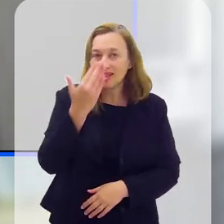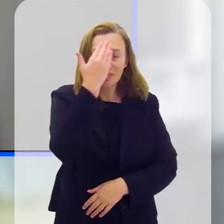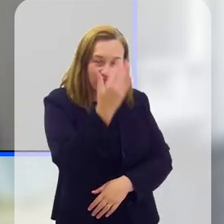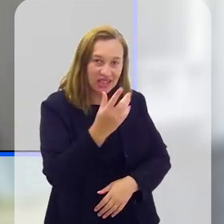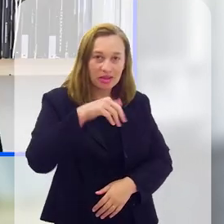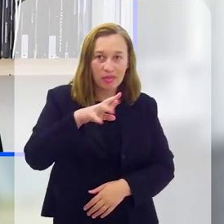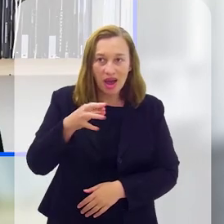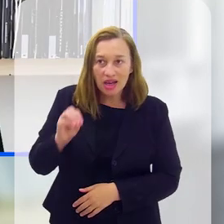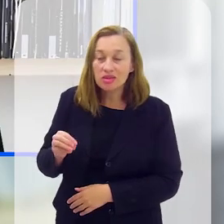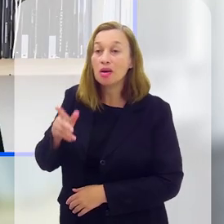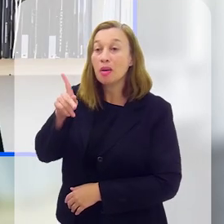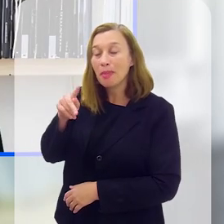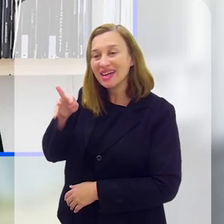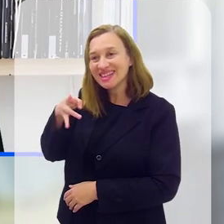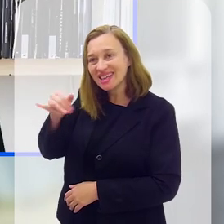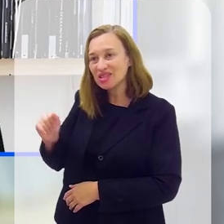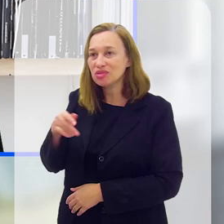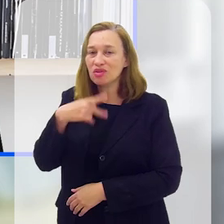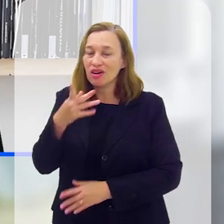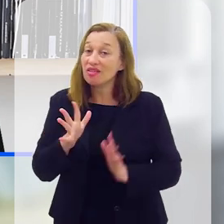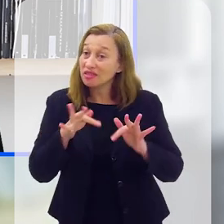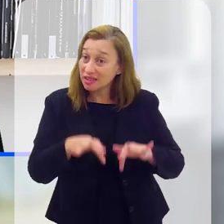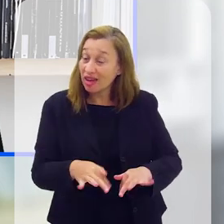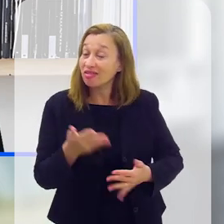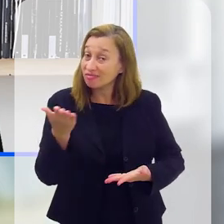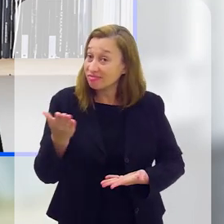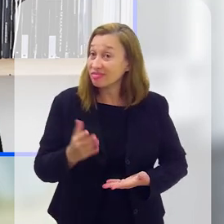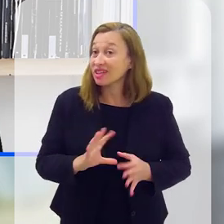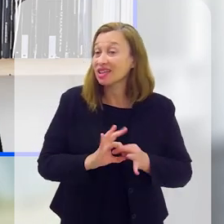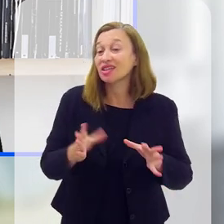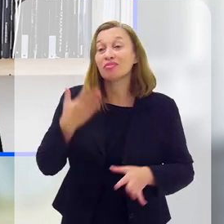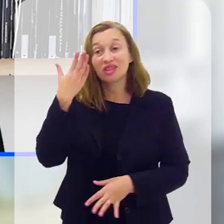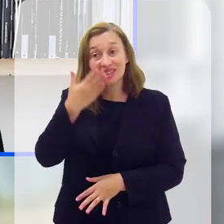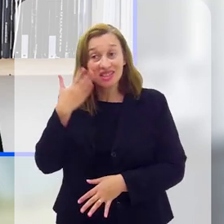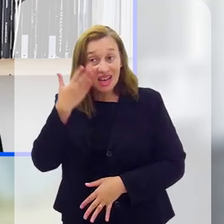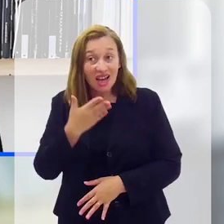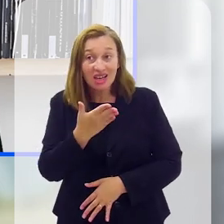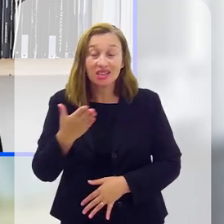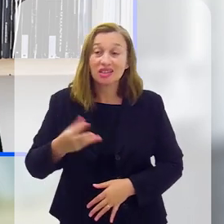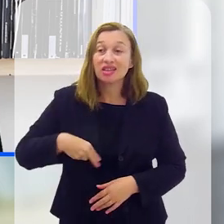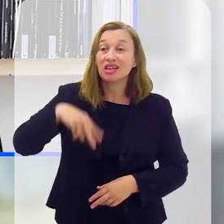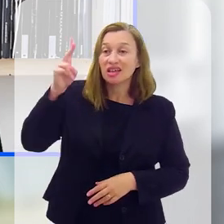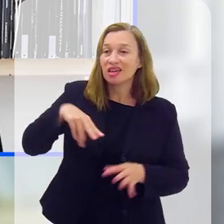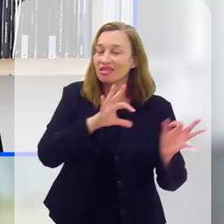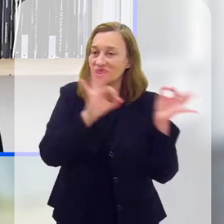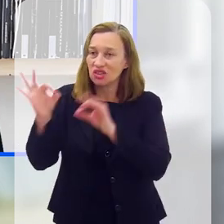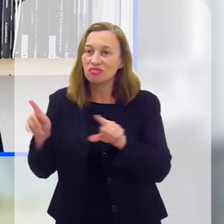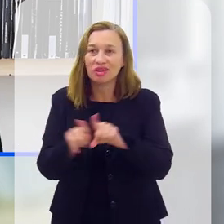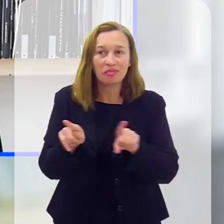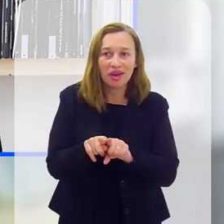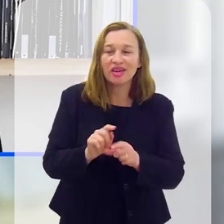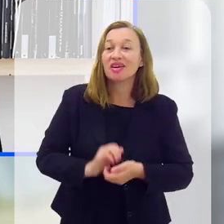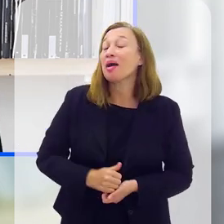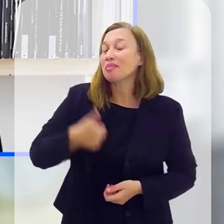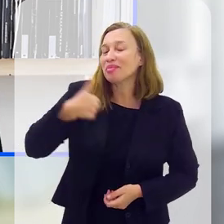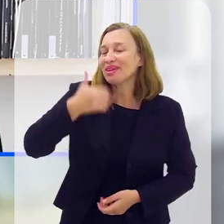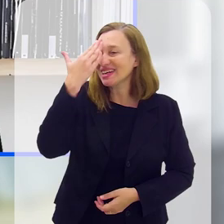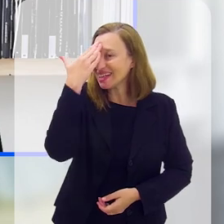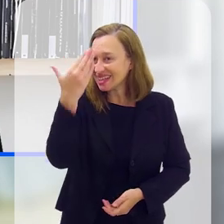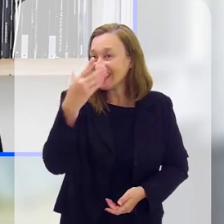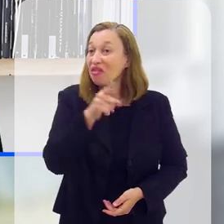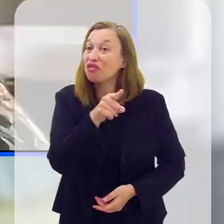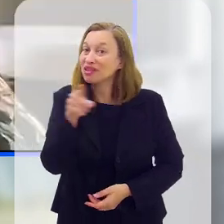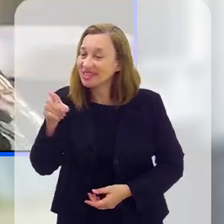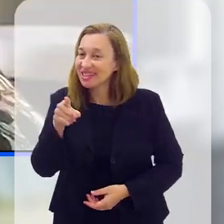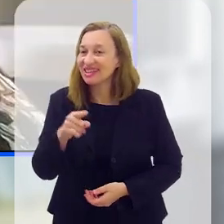Obrigado. Obrigada, Márcio, e Patrícia, suas considerações finais, se puder deixar uma mensagem aí para quem nos assistiu aqui também.